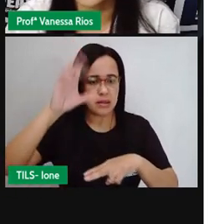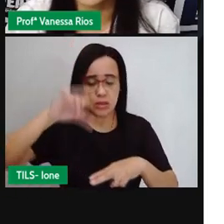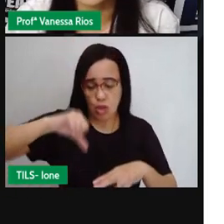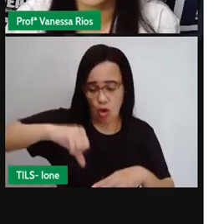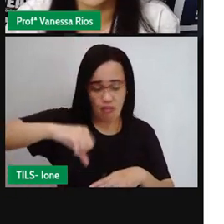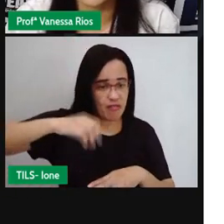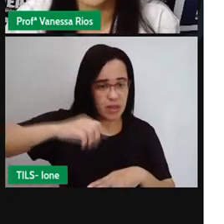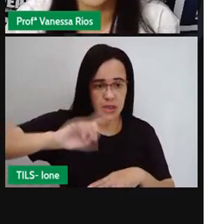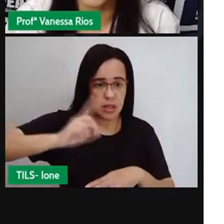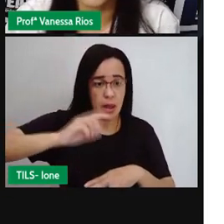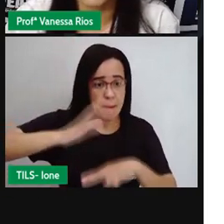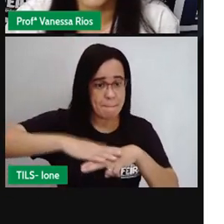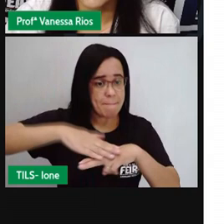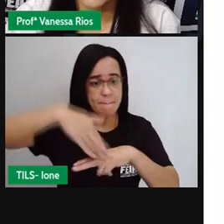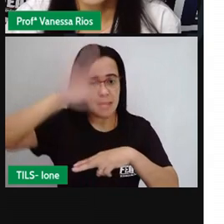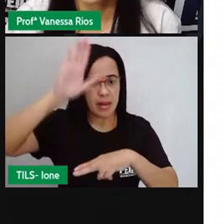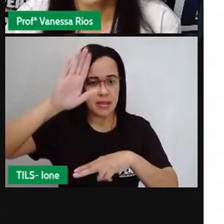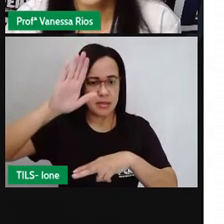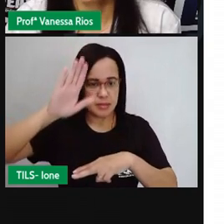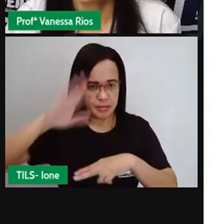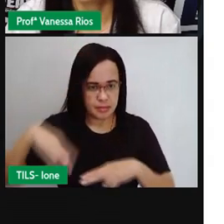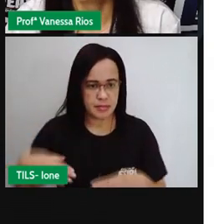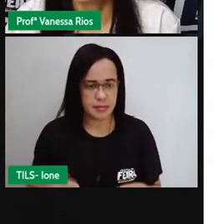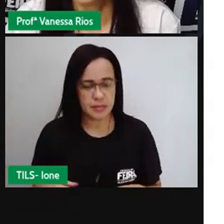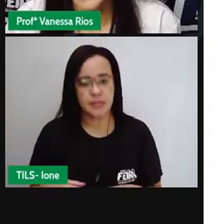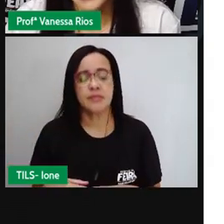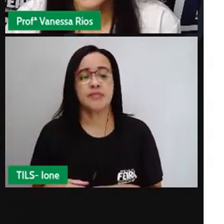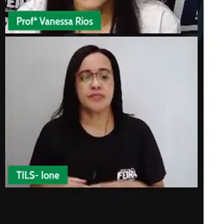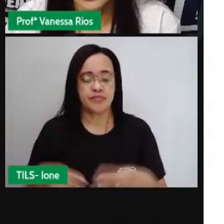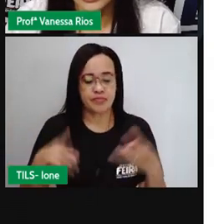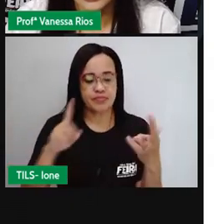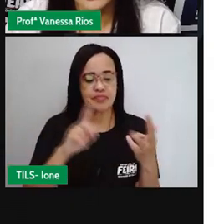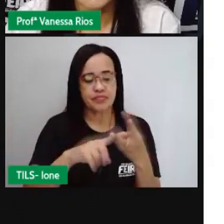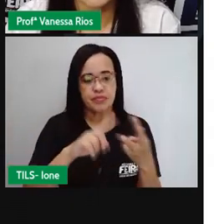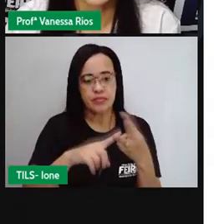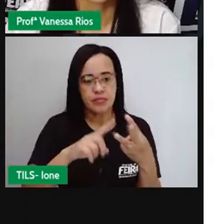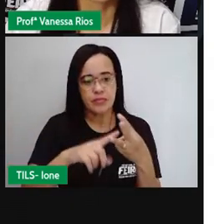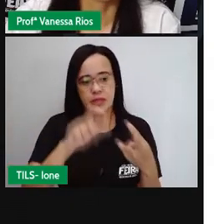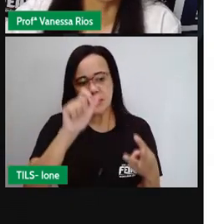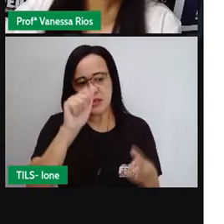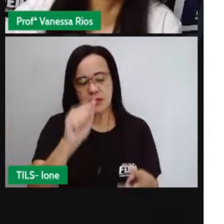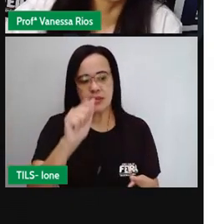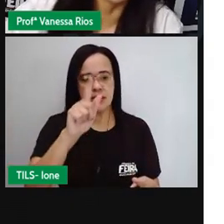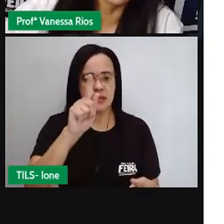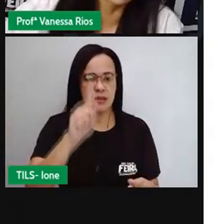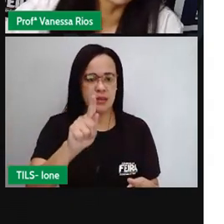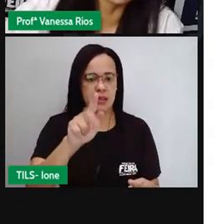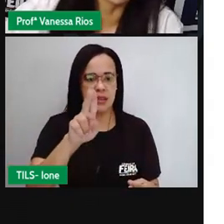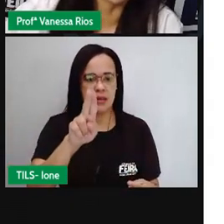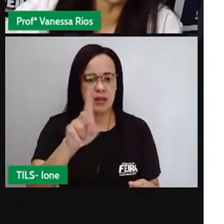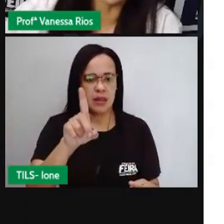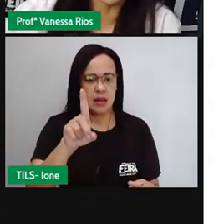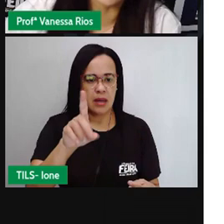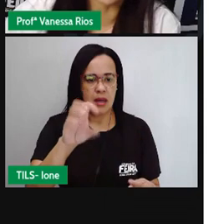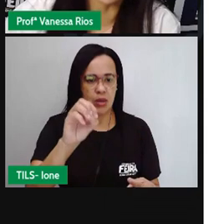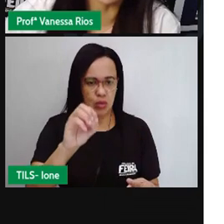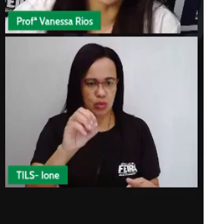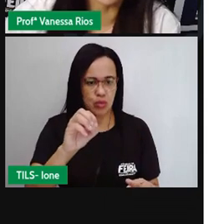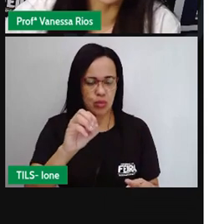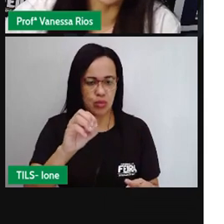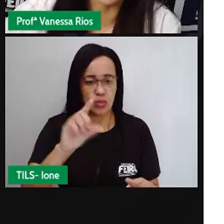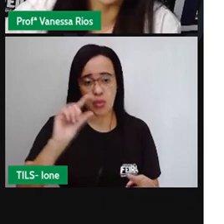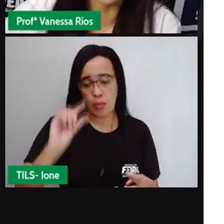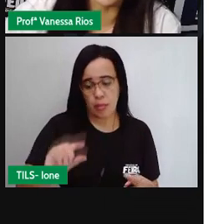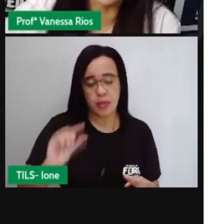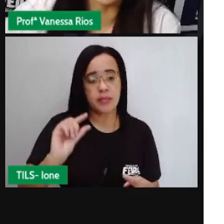medida aqui, ó. Já o ângulo agudo tem uma medida menor que 90 graus.